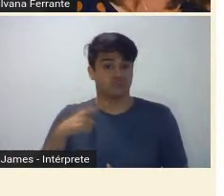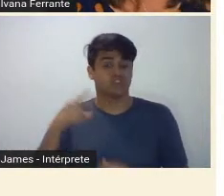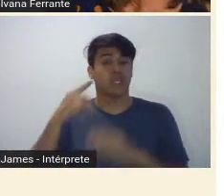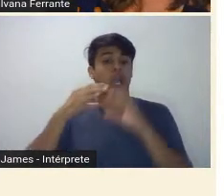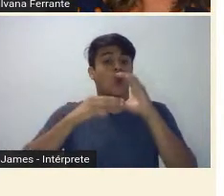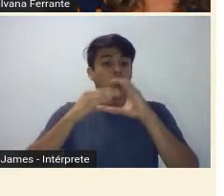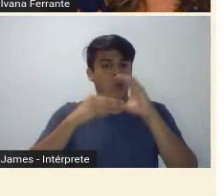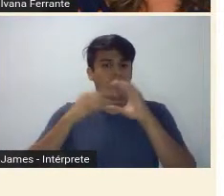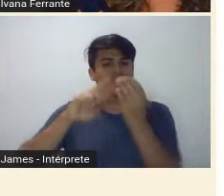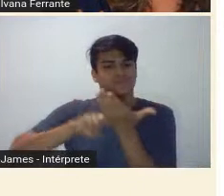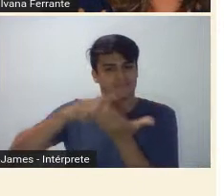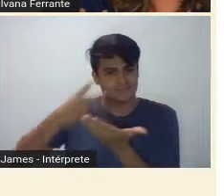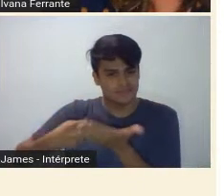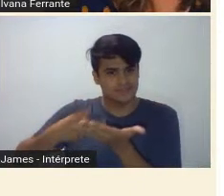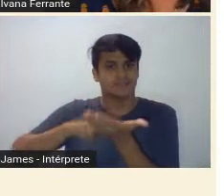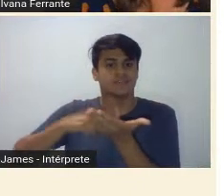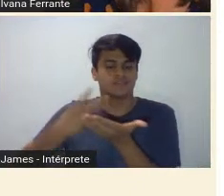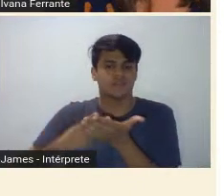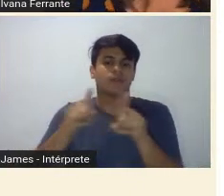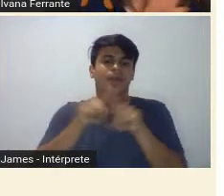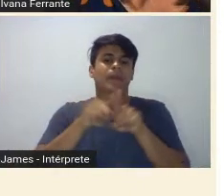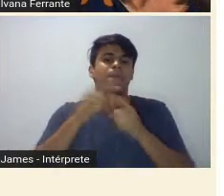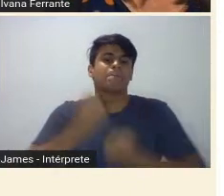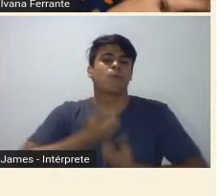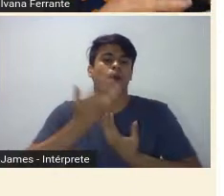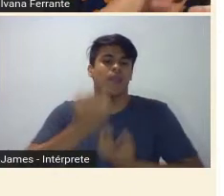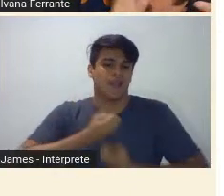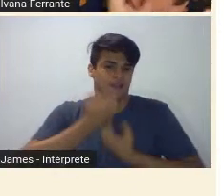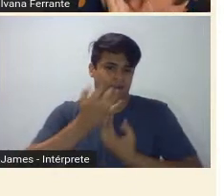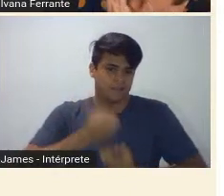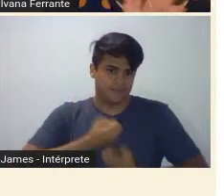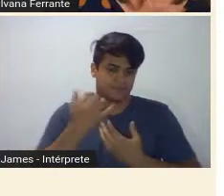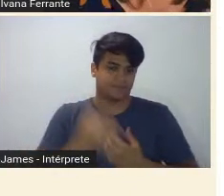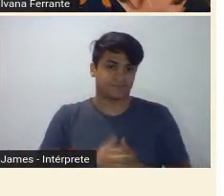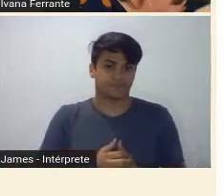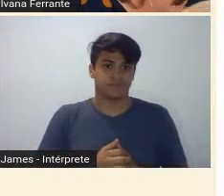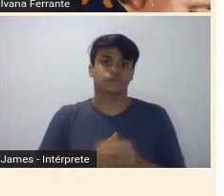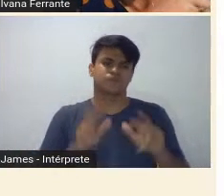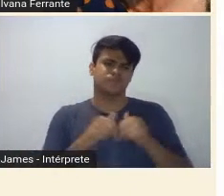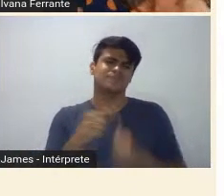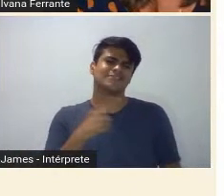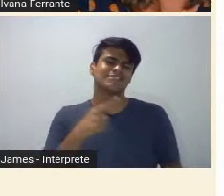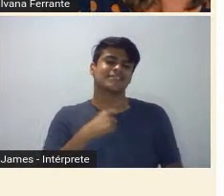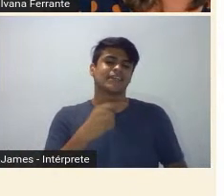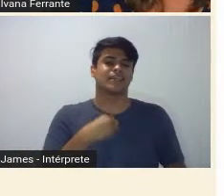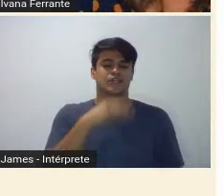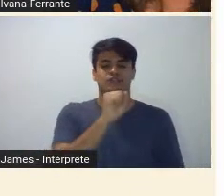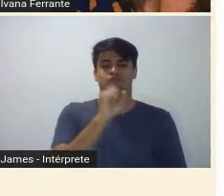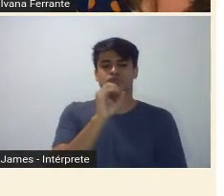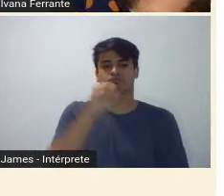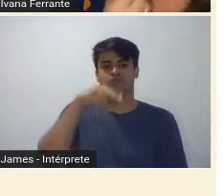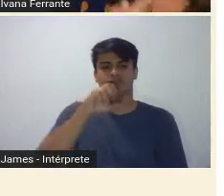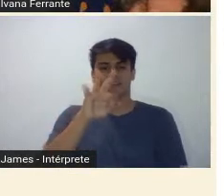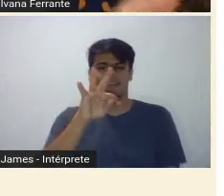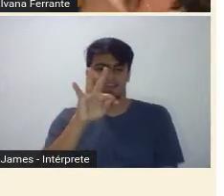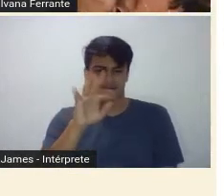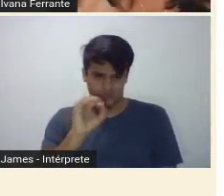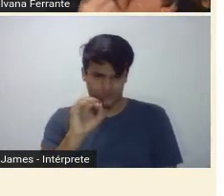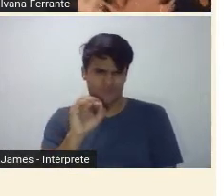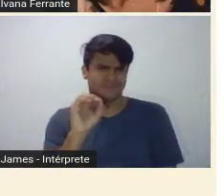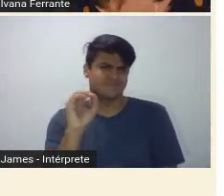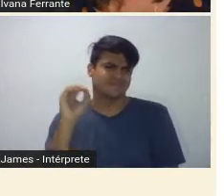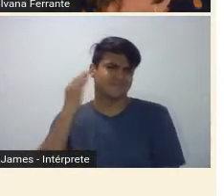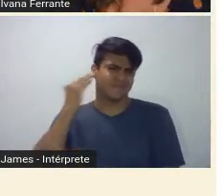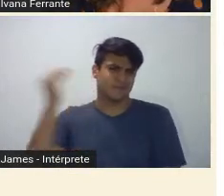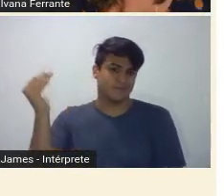poemas e contos. Então, havia o sonetão clássico de Cacilbo, por exemplo, ao lado